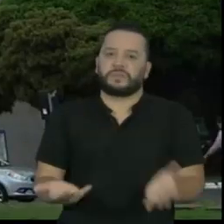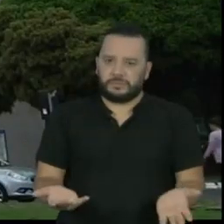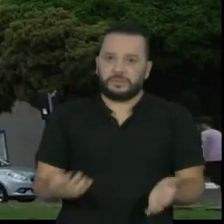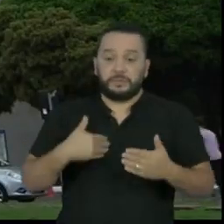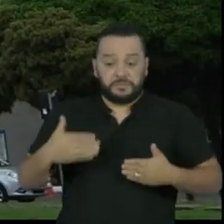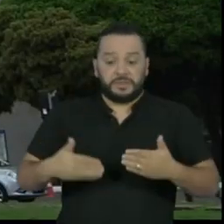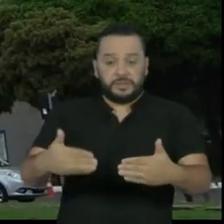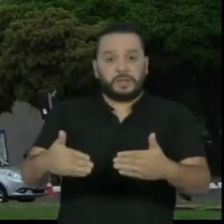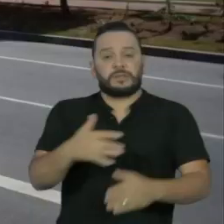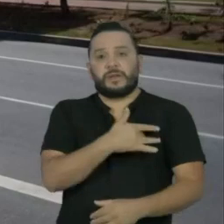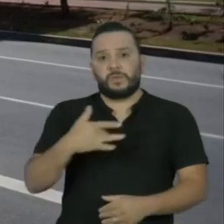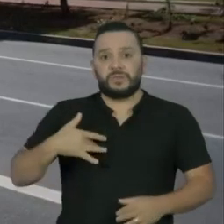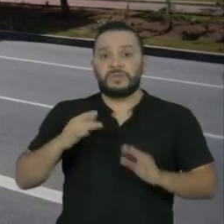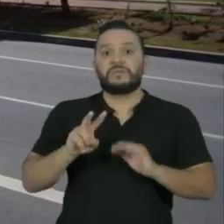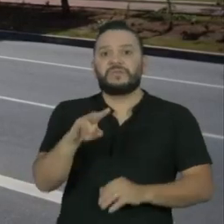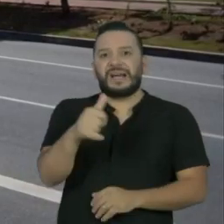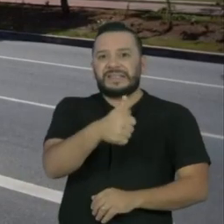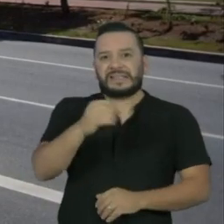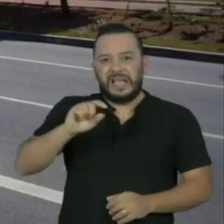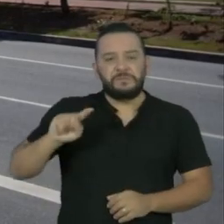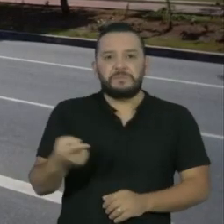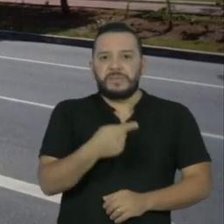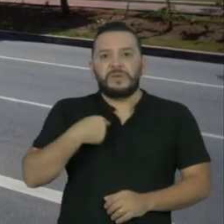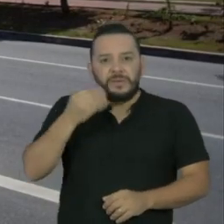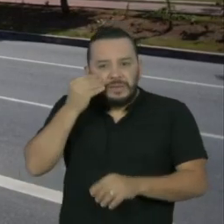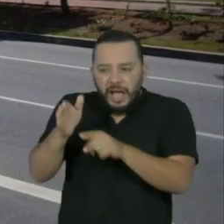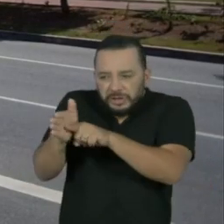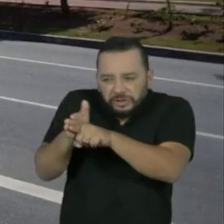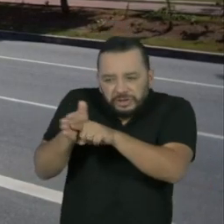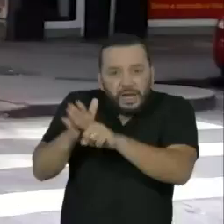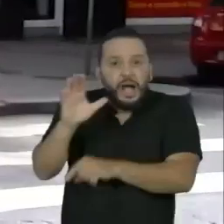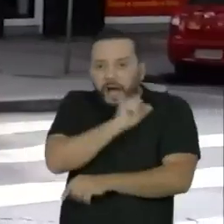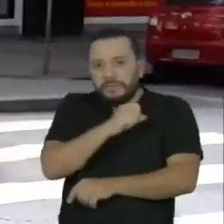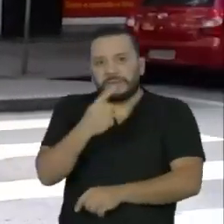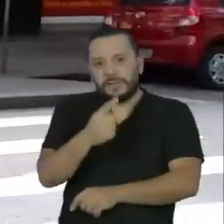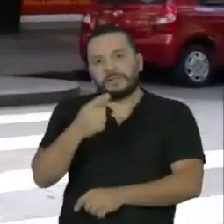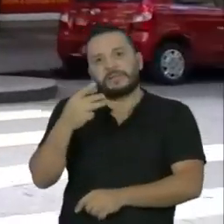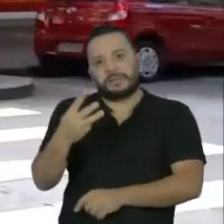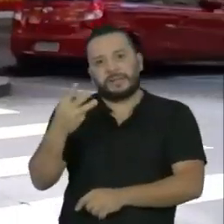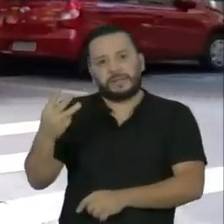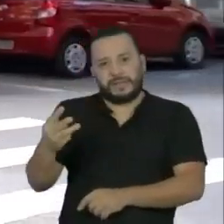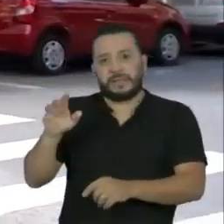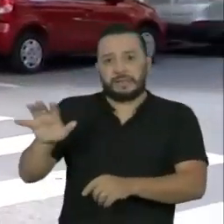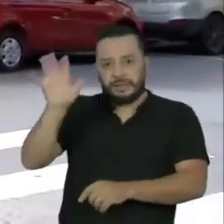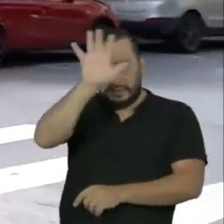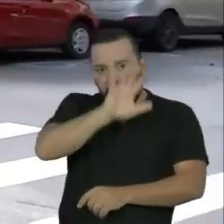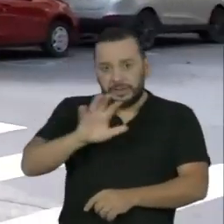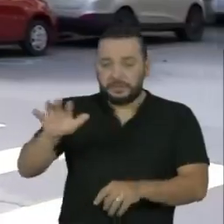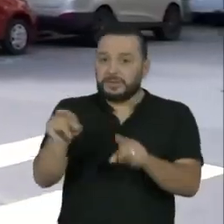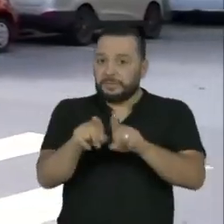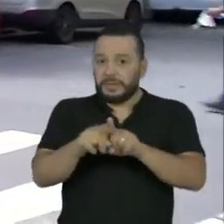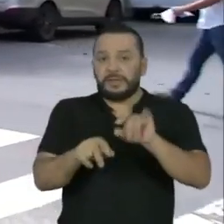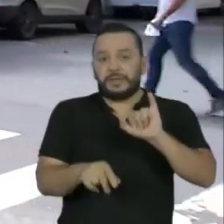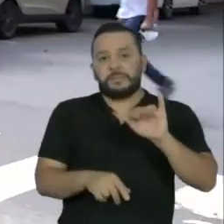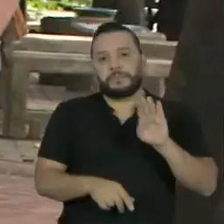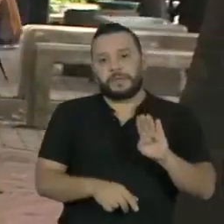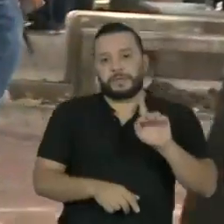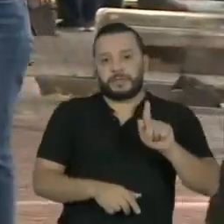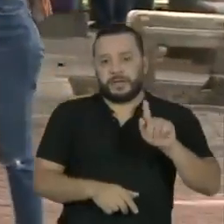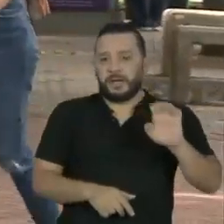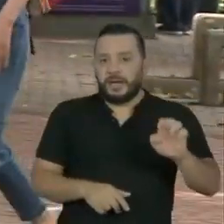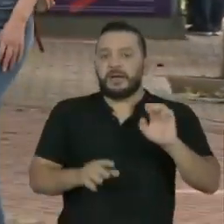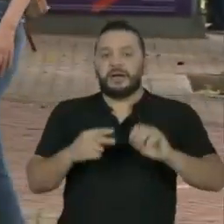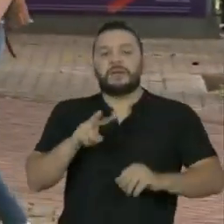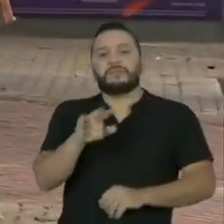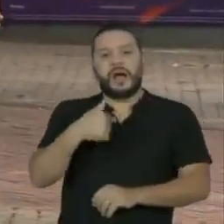vai aplicar 100 mil testes rápidos em moradores de 133 cidades. Enquanto isso, o IBGE vai monitorar por telefone a